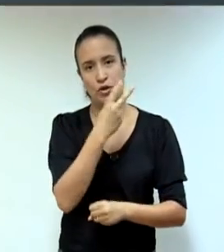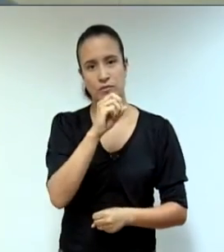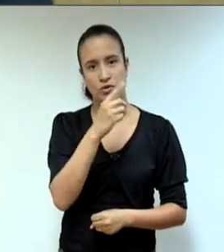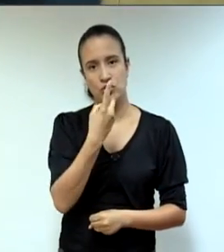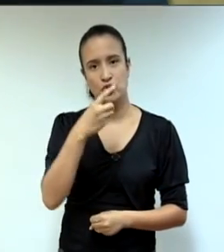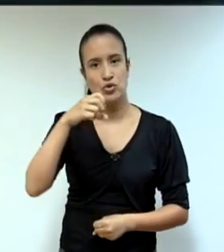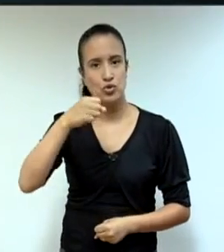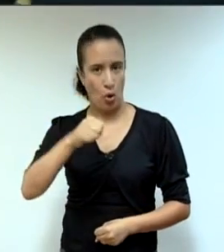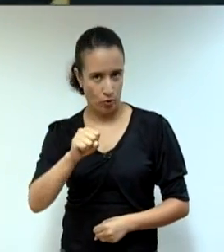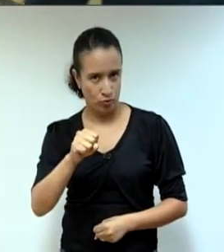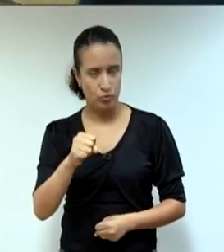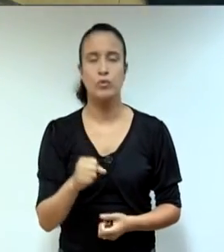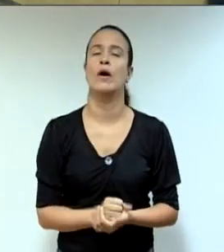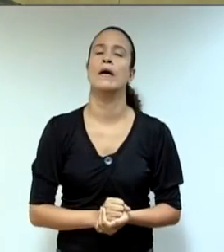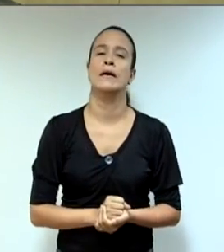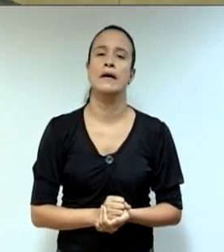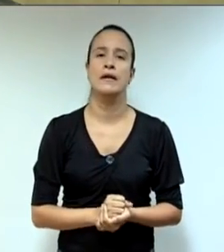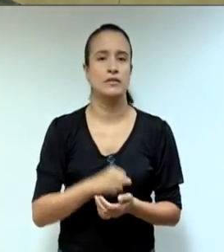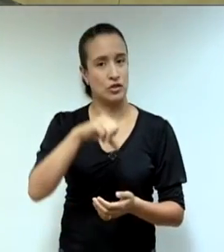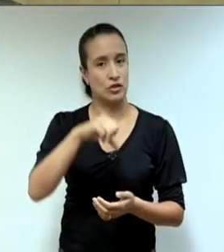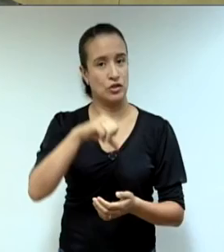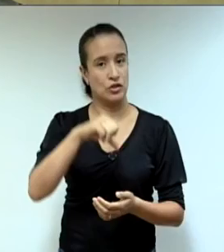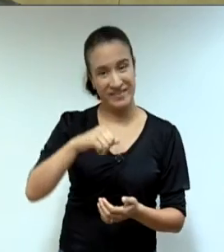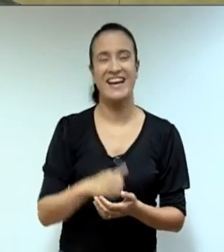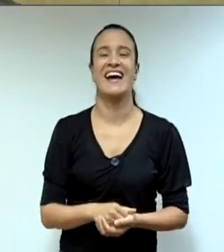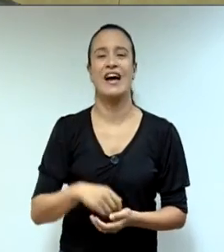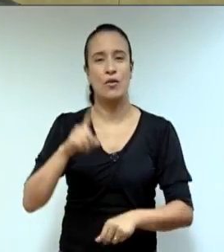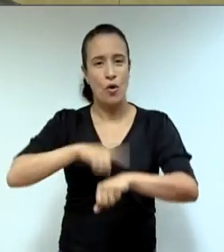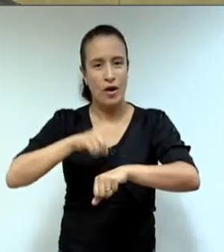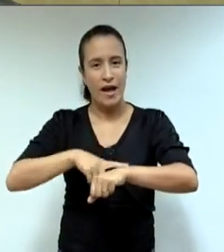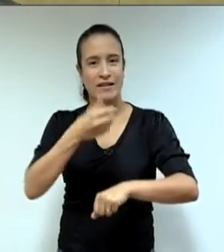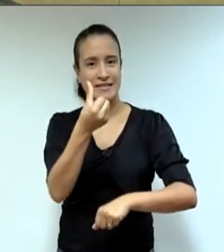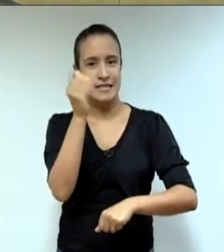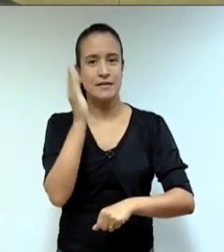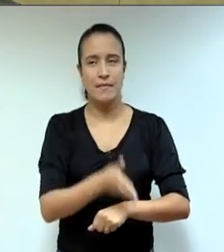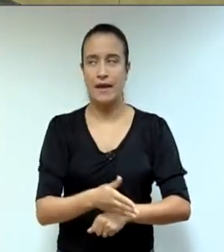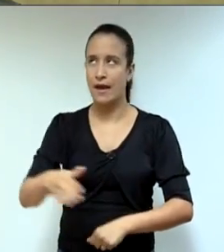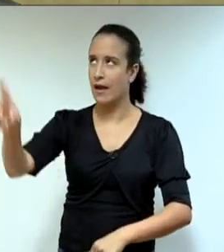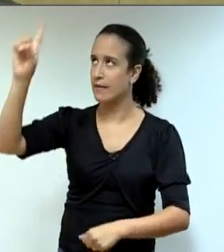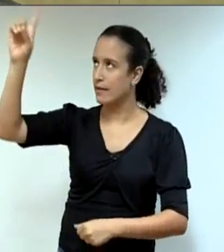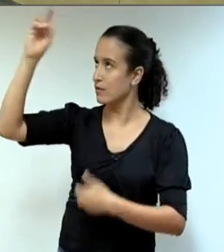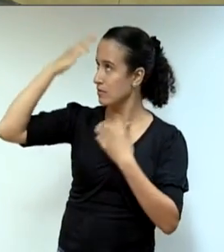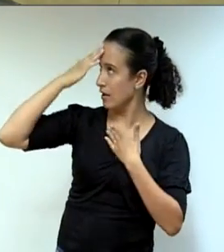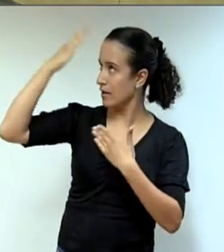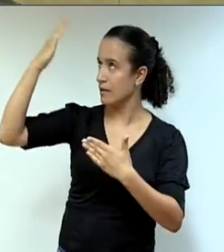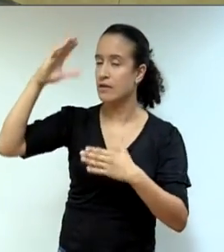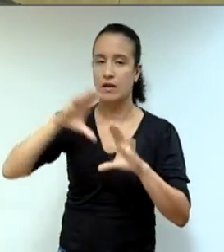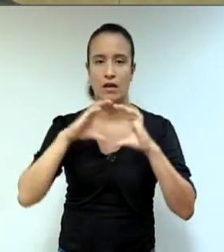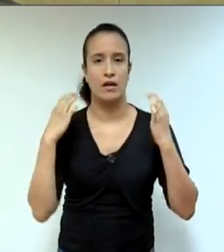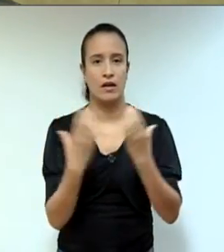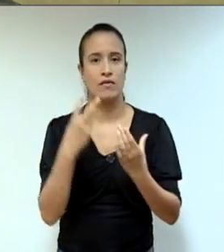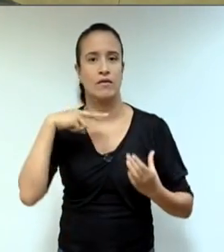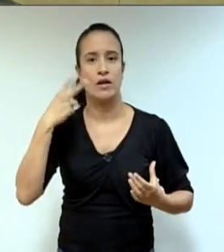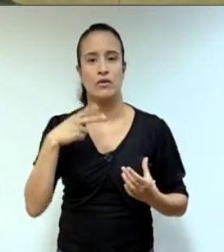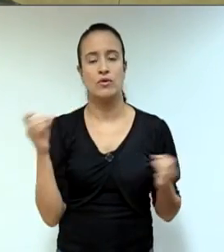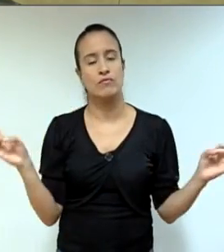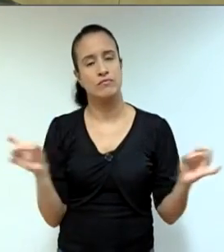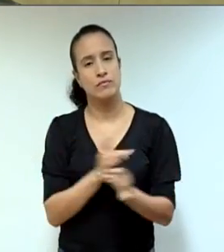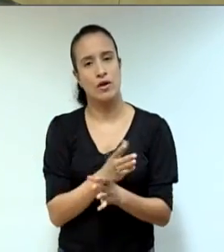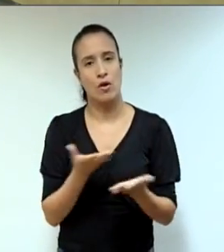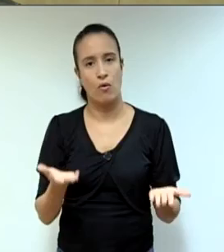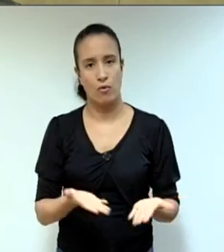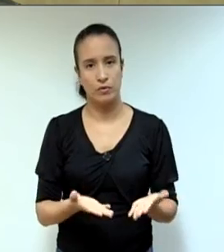às 18h30. Agradecemos a proteção de Deus, a Câmara Municipal encerra os trabalhos dessa sessão.